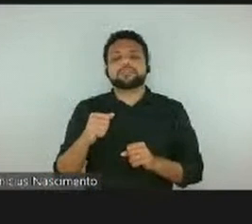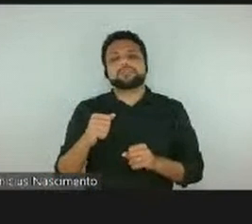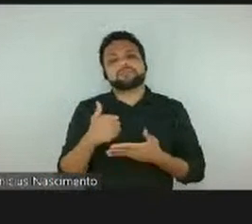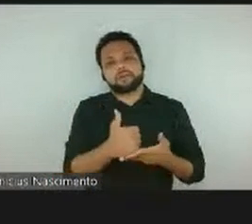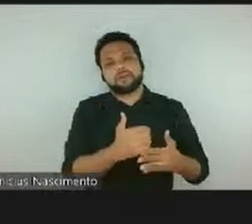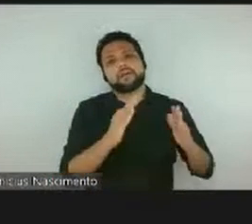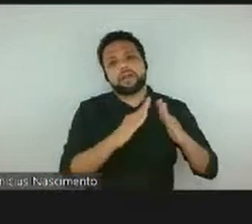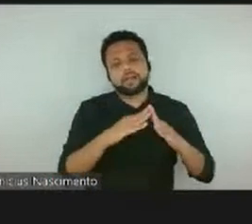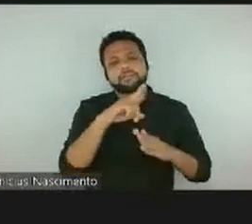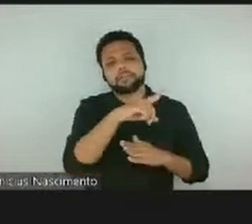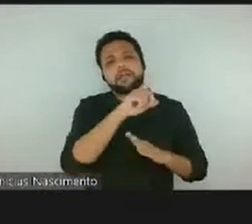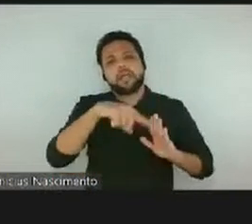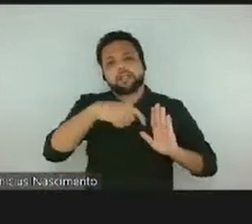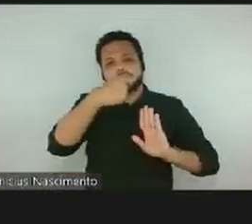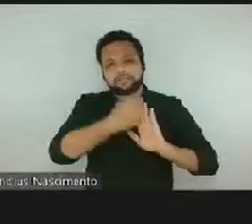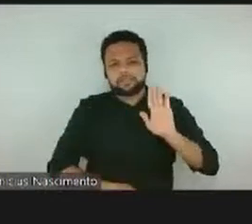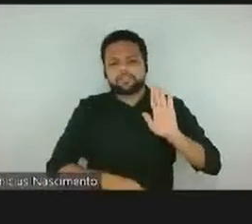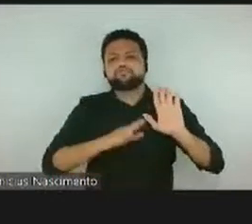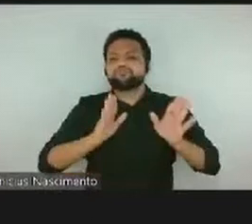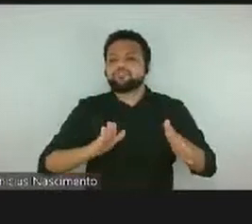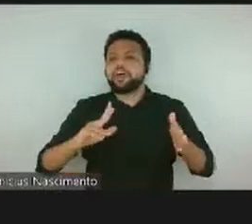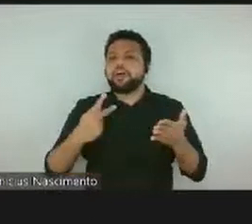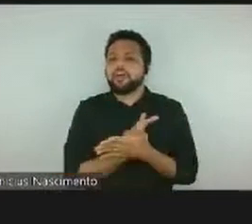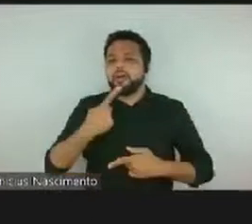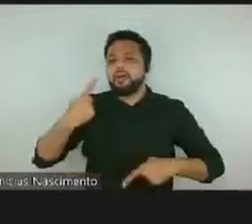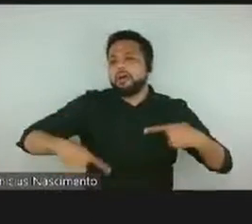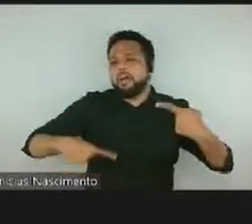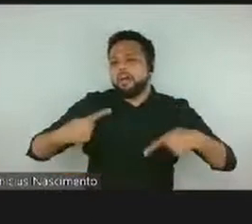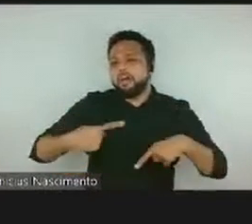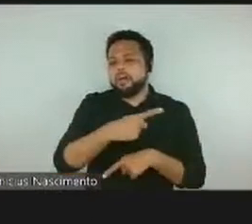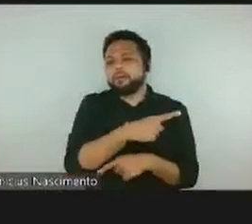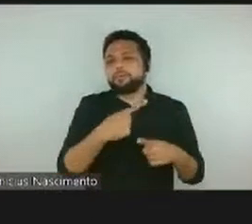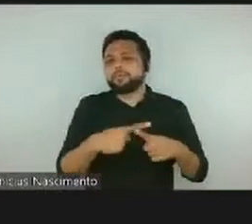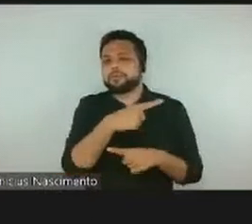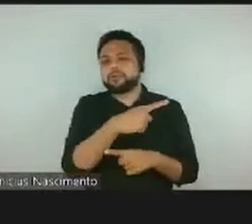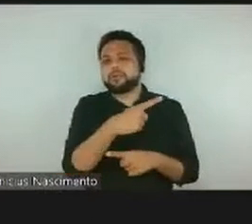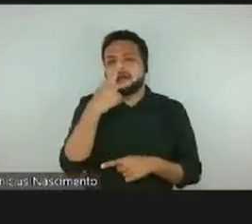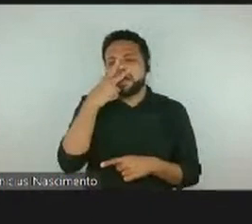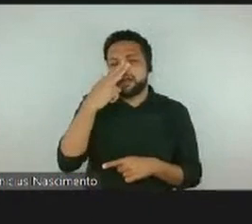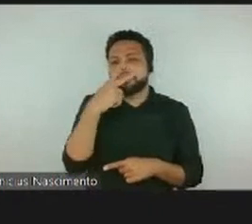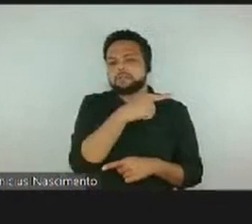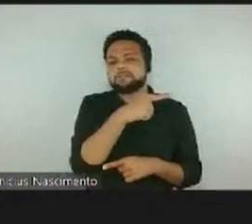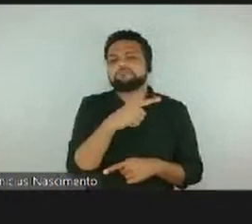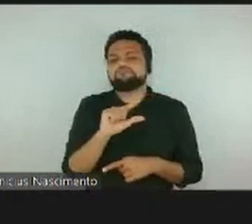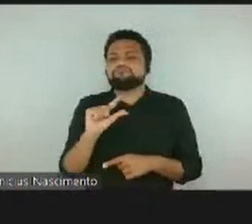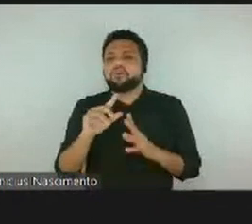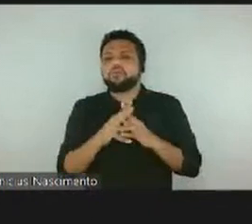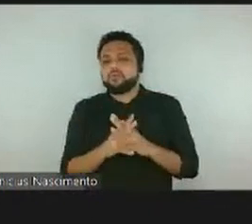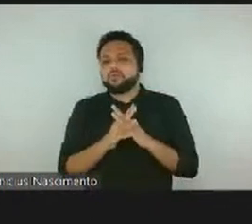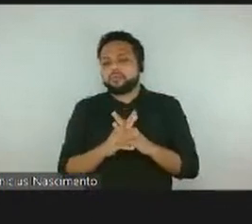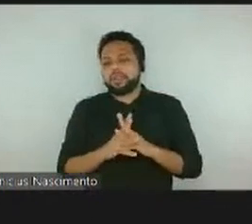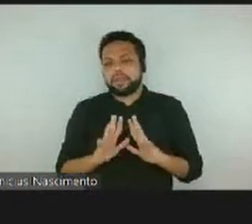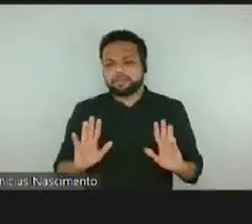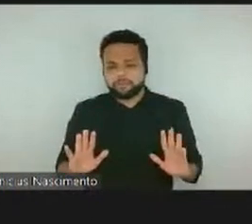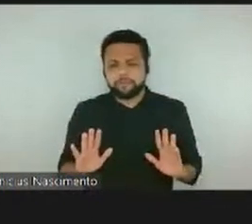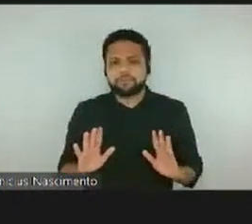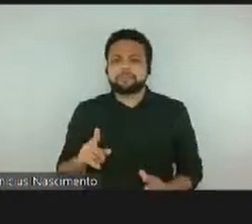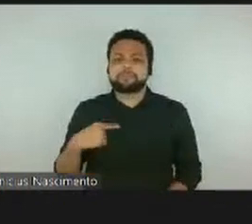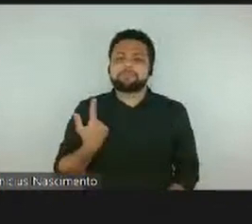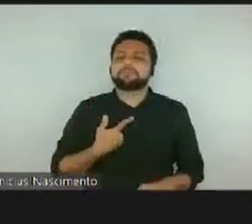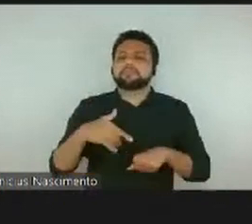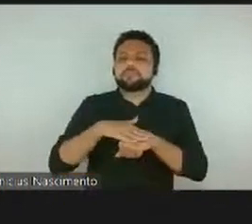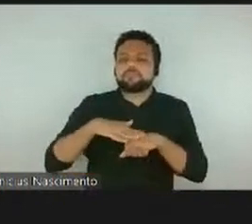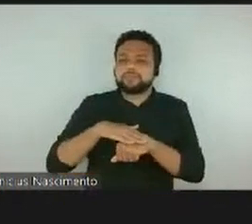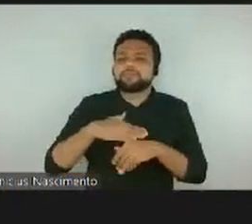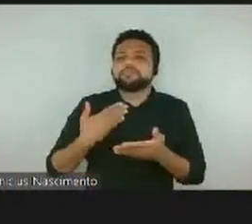um texto que gerou muita discussão, porque eles acharam o texto um pouco complexo, então, a gente conversou em aula,